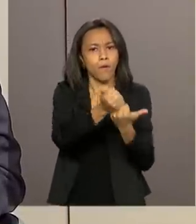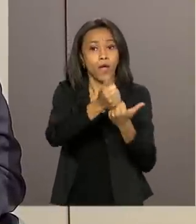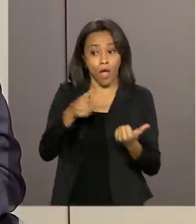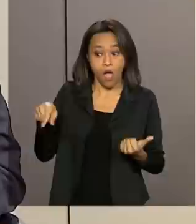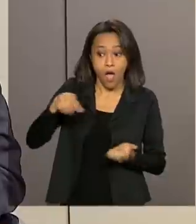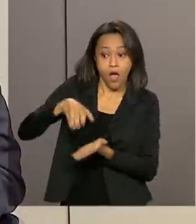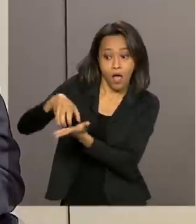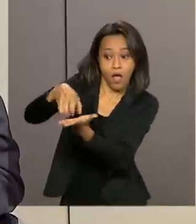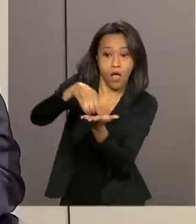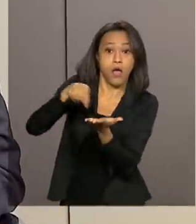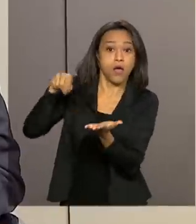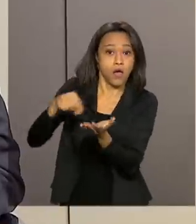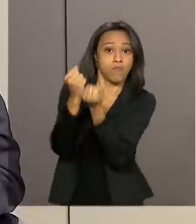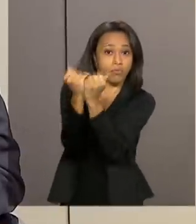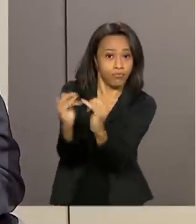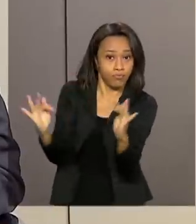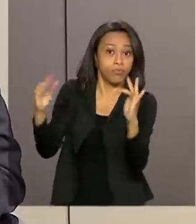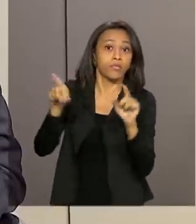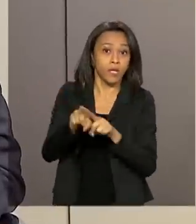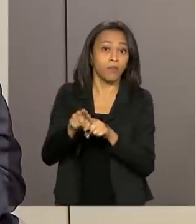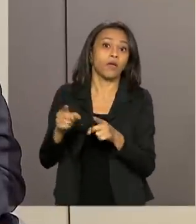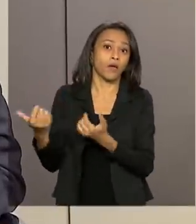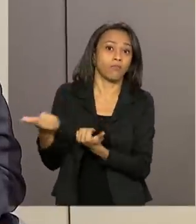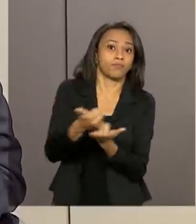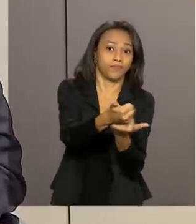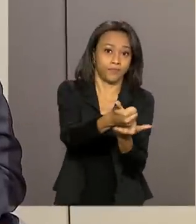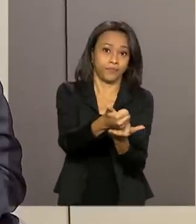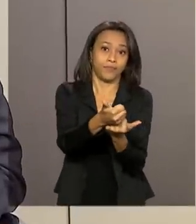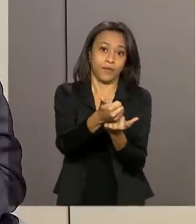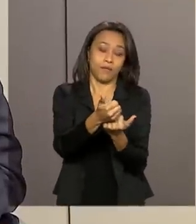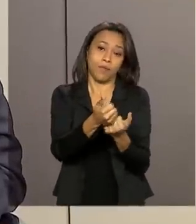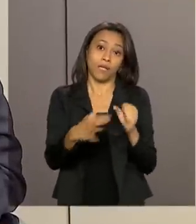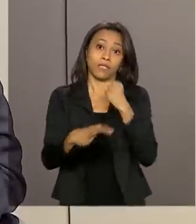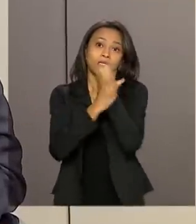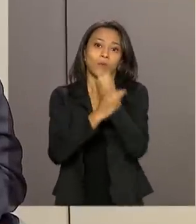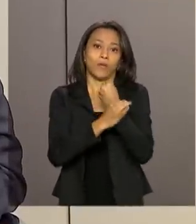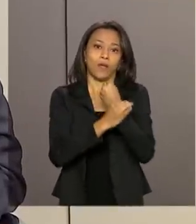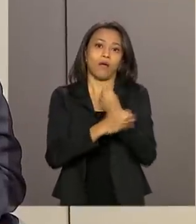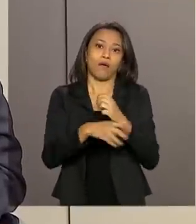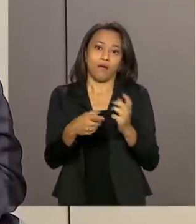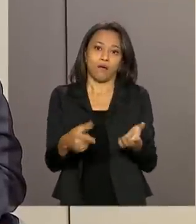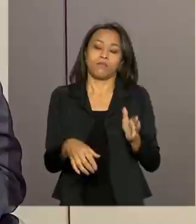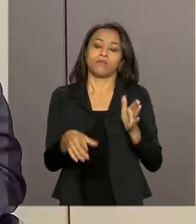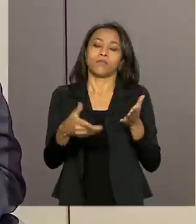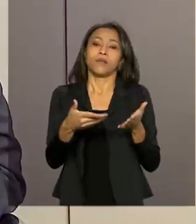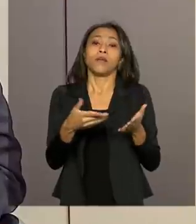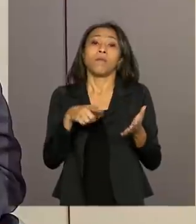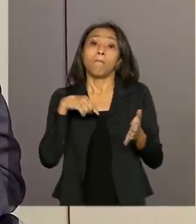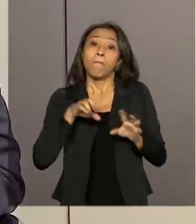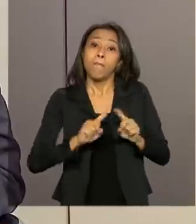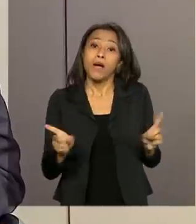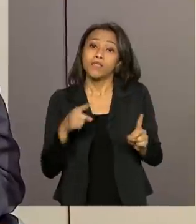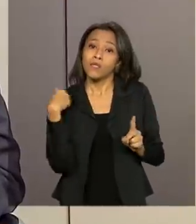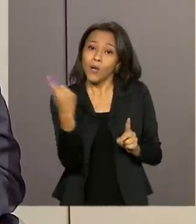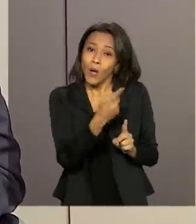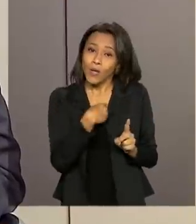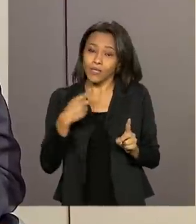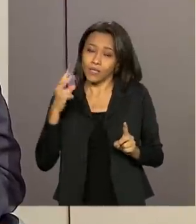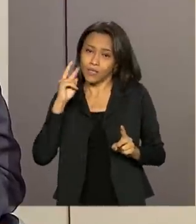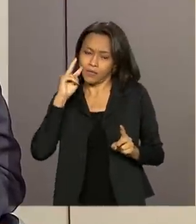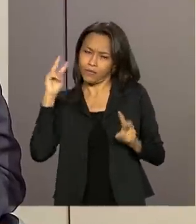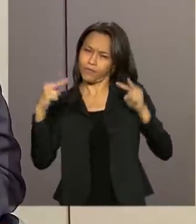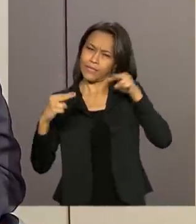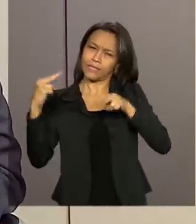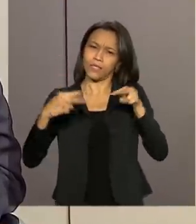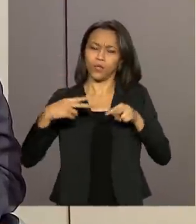entram naquela missão de garantia da lei e da ordem. Mas a nossa visão, como os atuais gestores do Estado